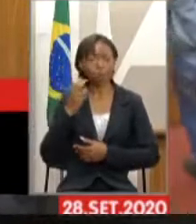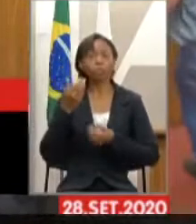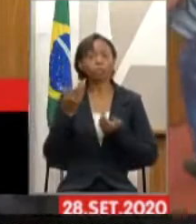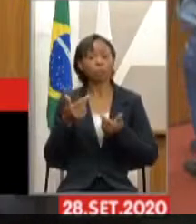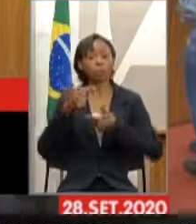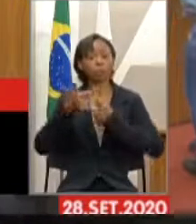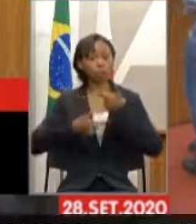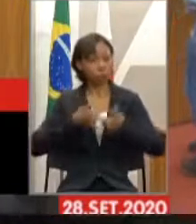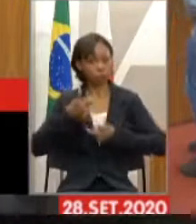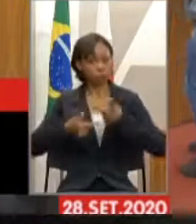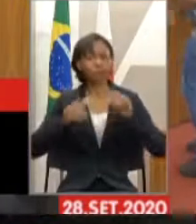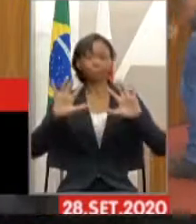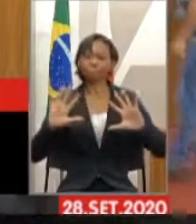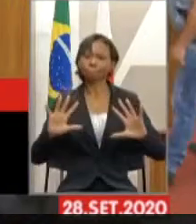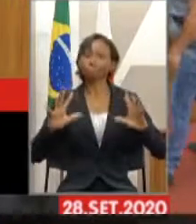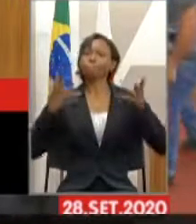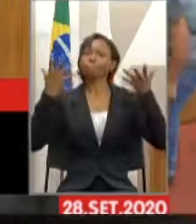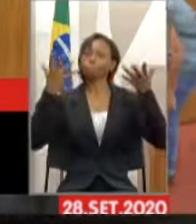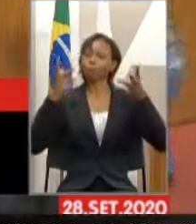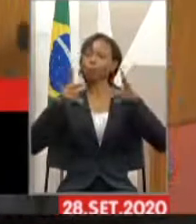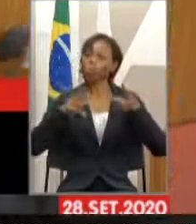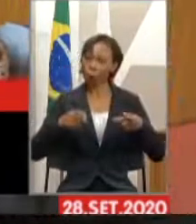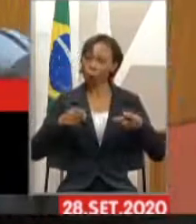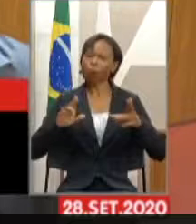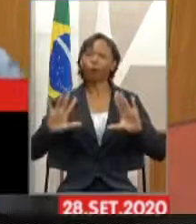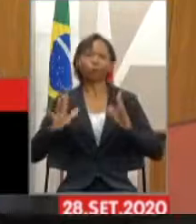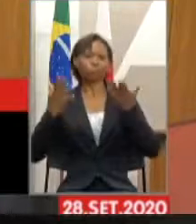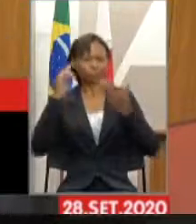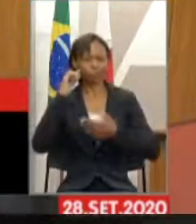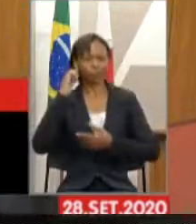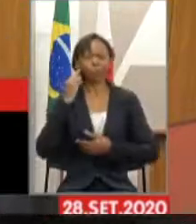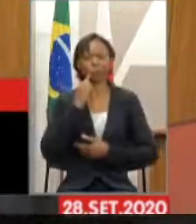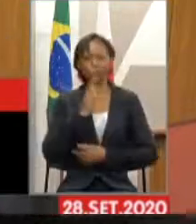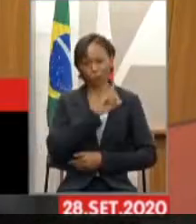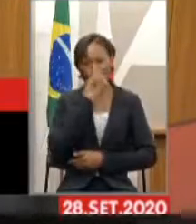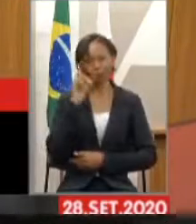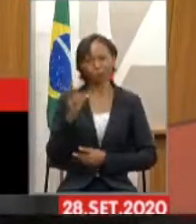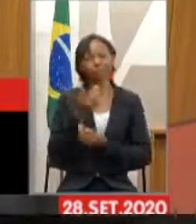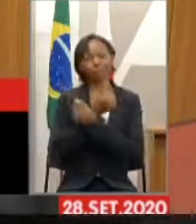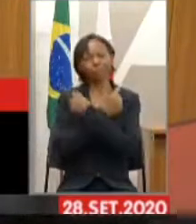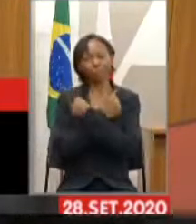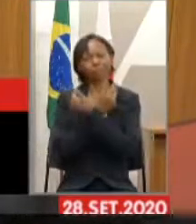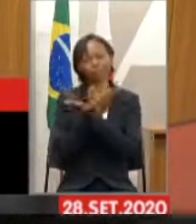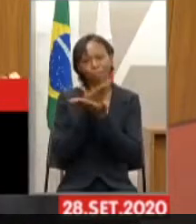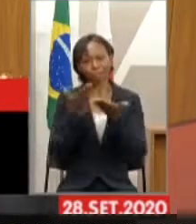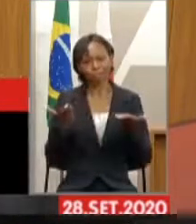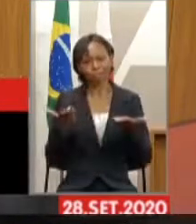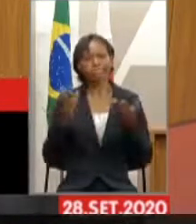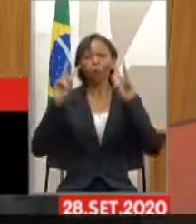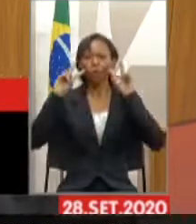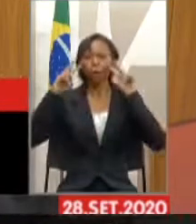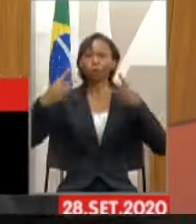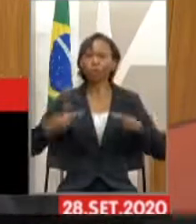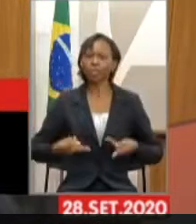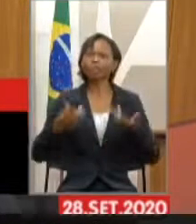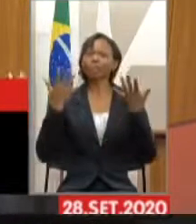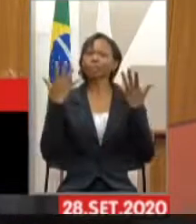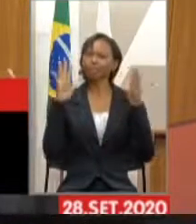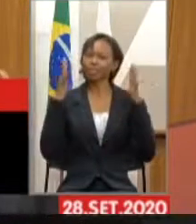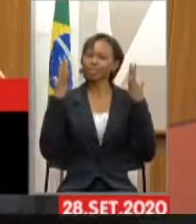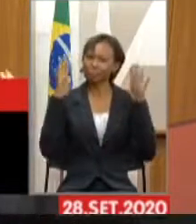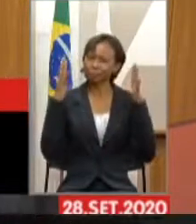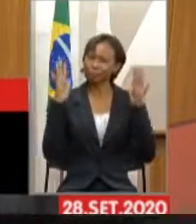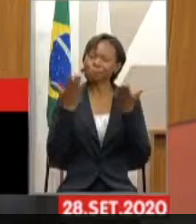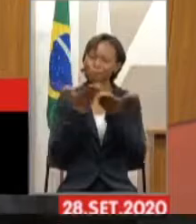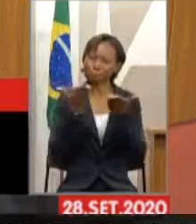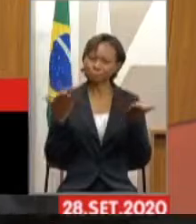como também comemorado o Dia do Surdo. Então, só queria deixar esse abraço para vocês, o reconhecimento, dar os parabéns para os surdos,